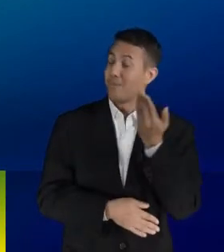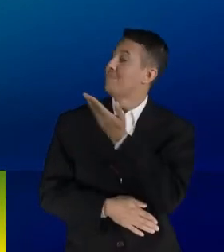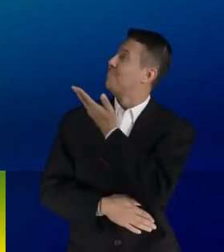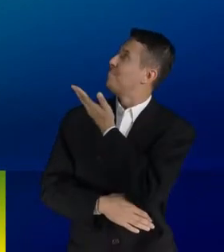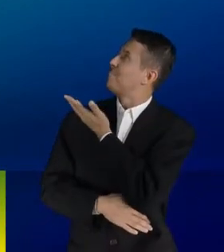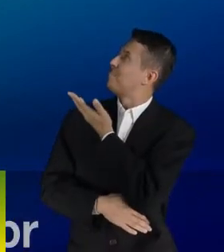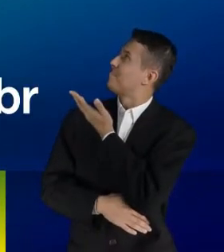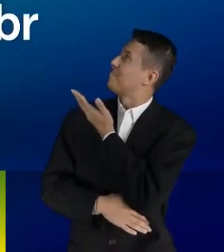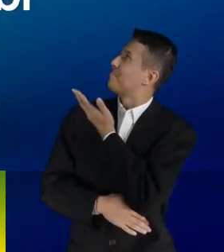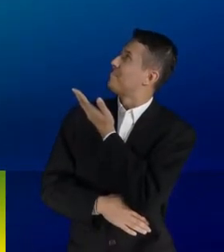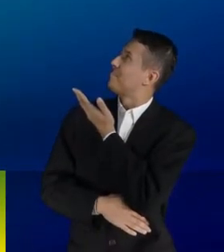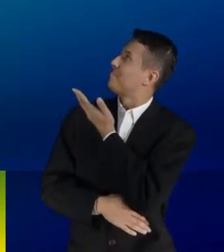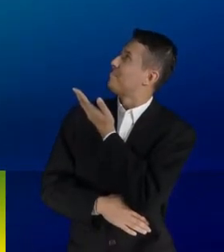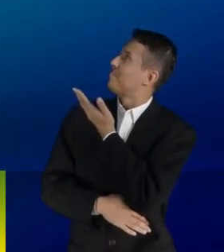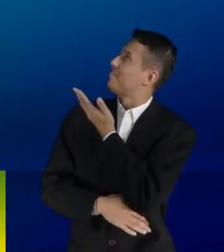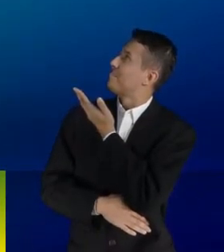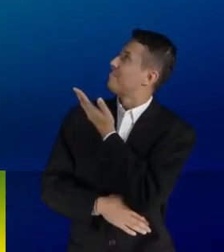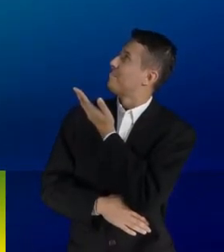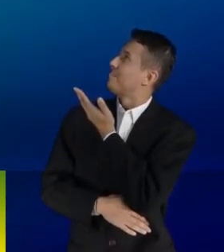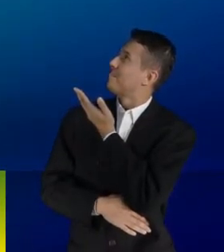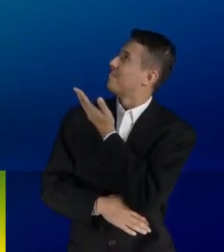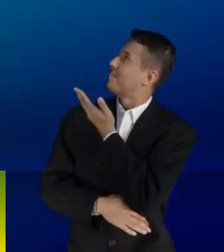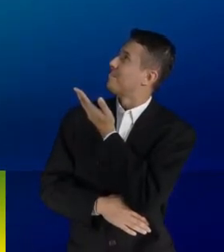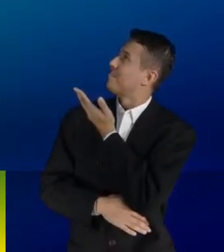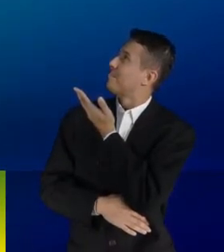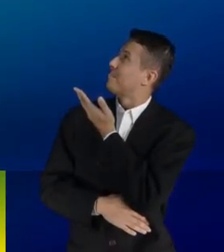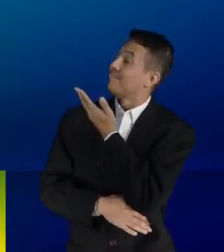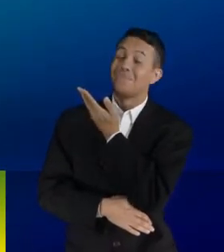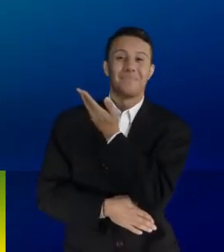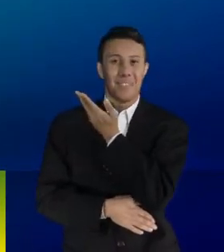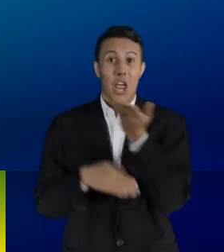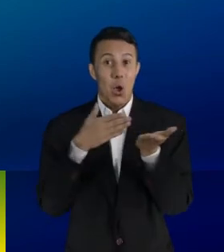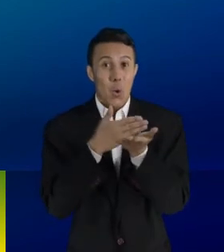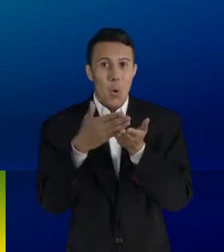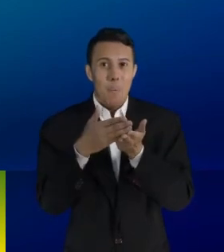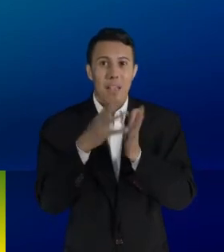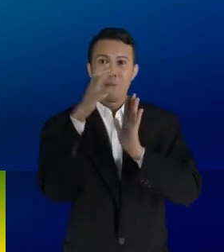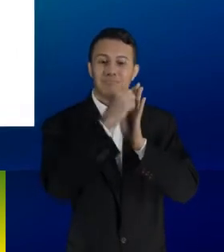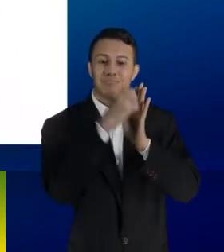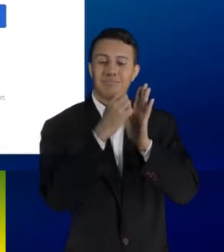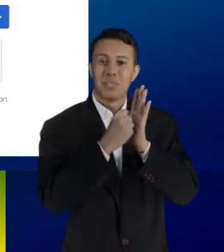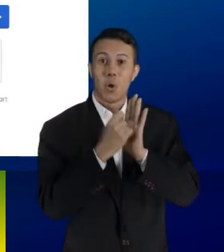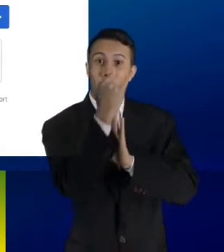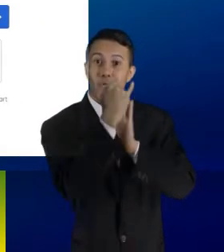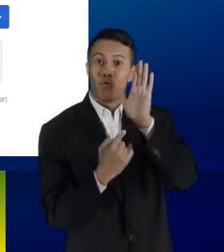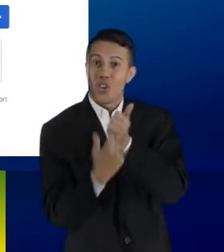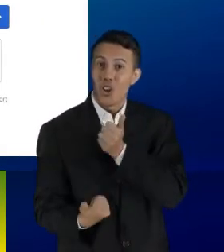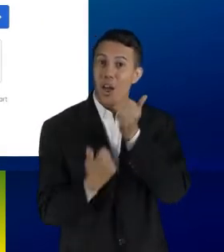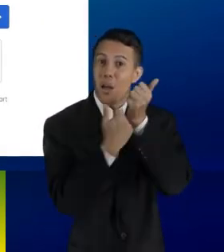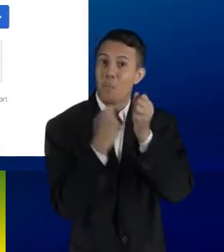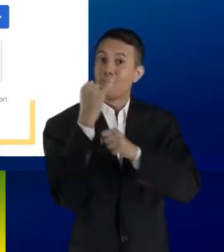com o primeiro passo, que é acessar o site www.aliancapelobrasil.com.br e iniciar o